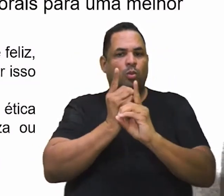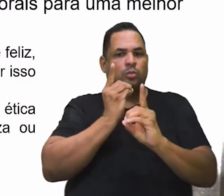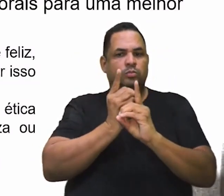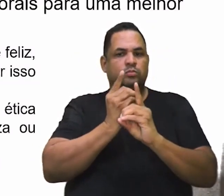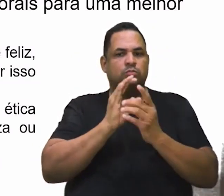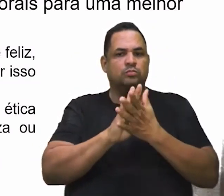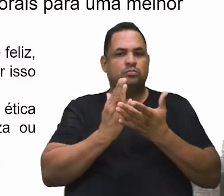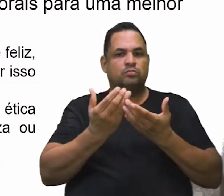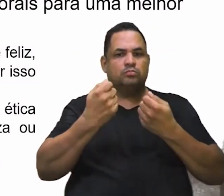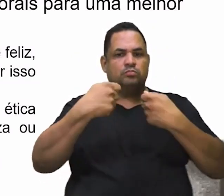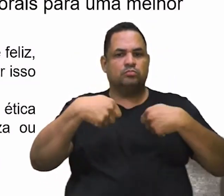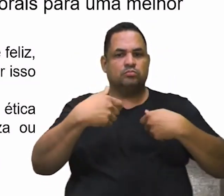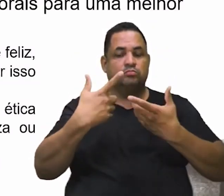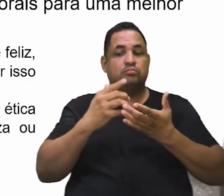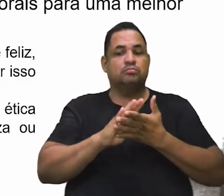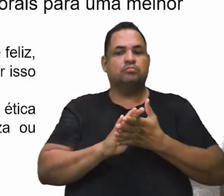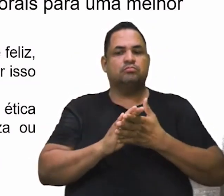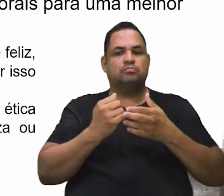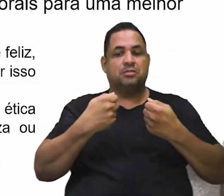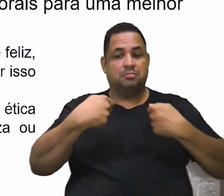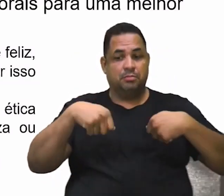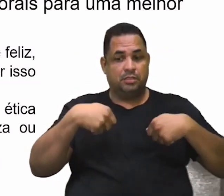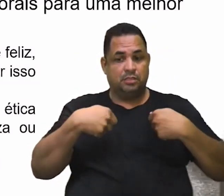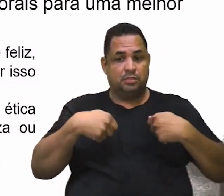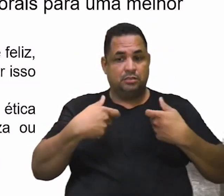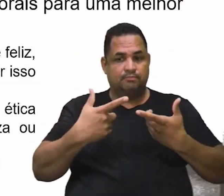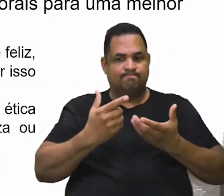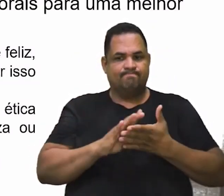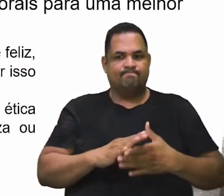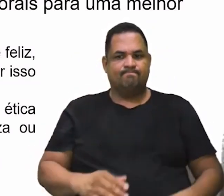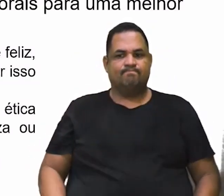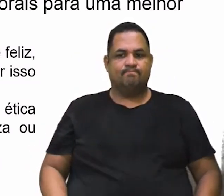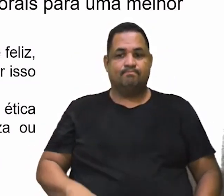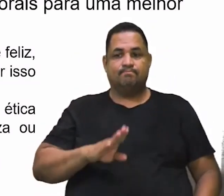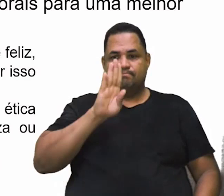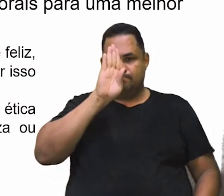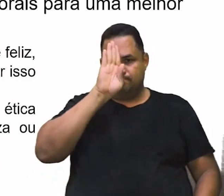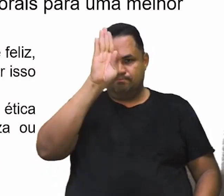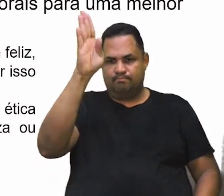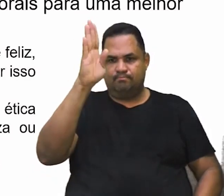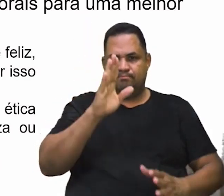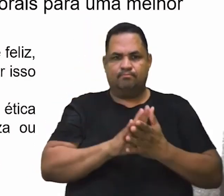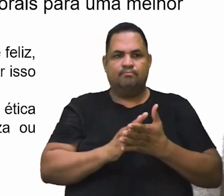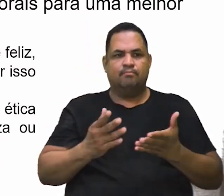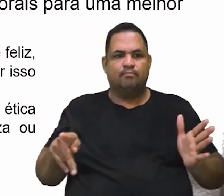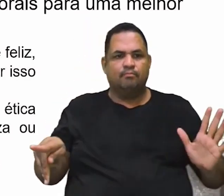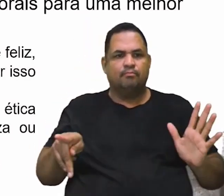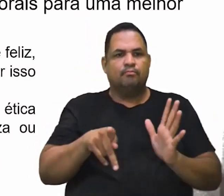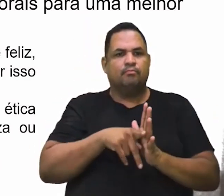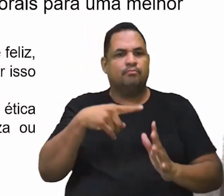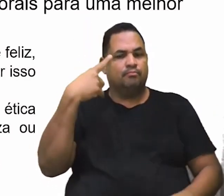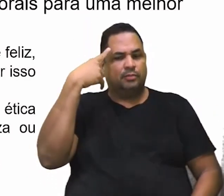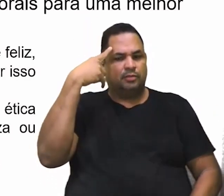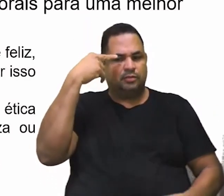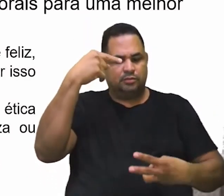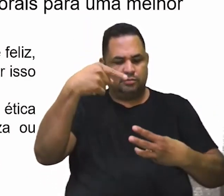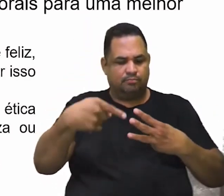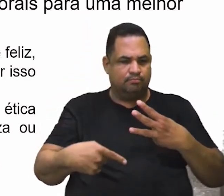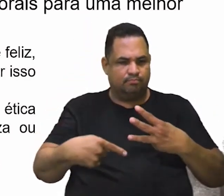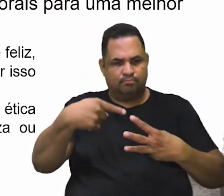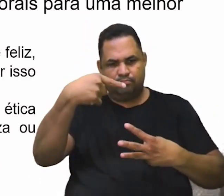possível e necessário. É indispensável, então. Especificamente pensada em três